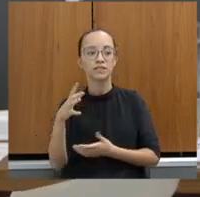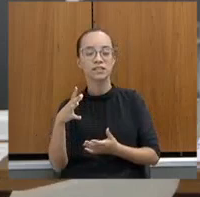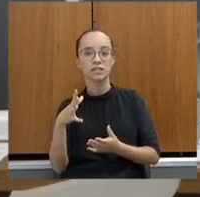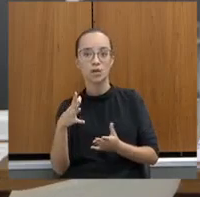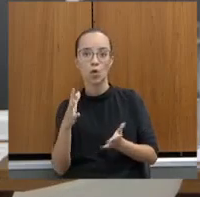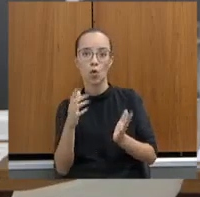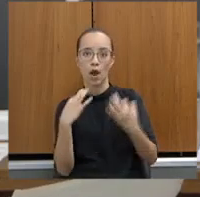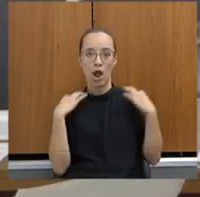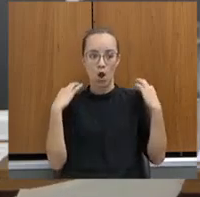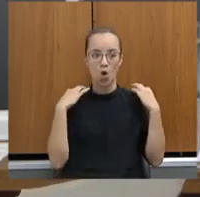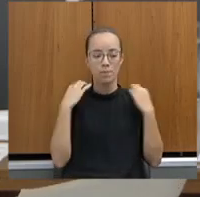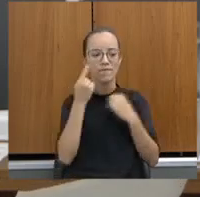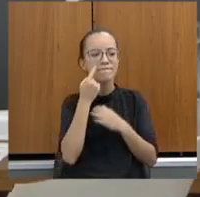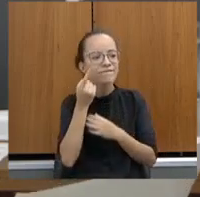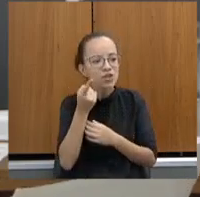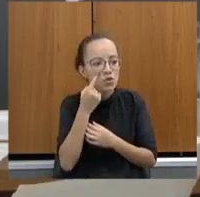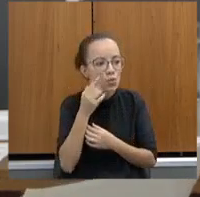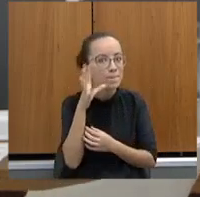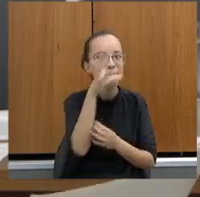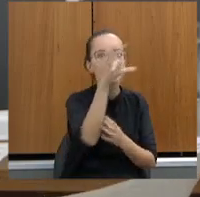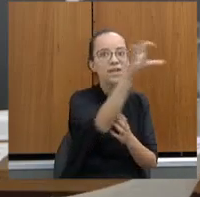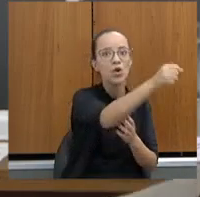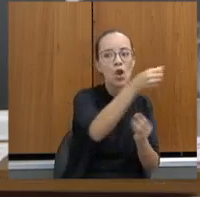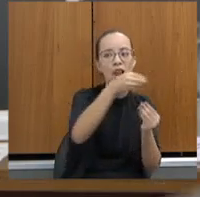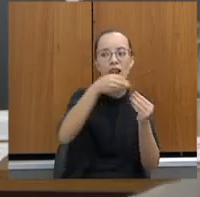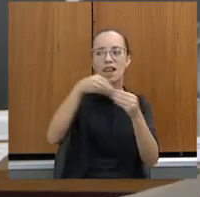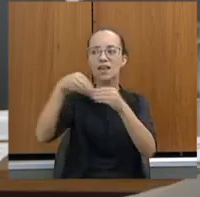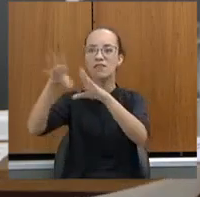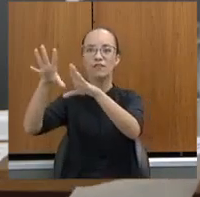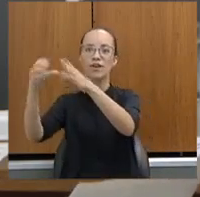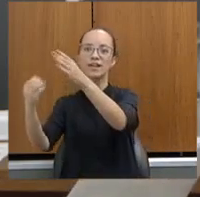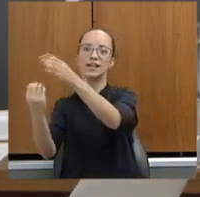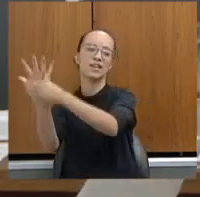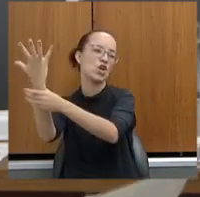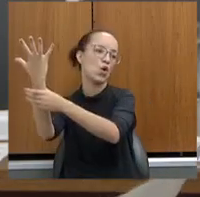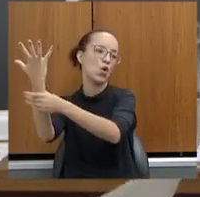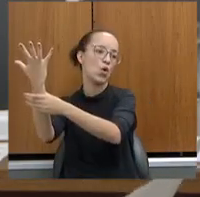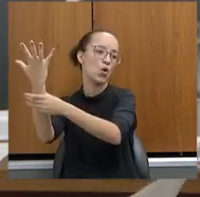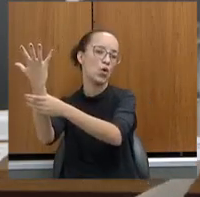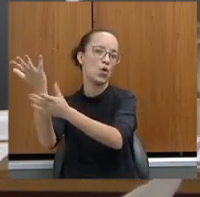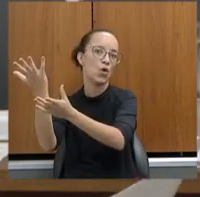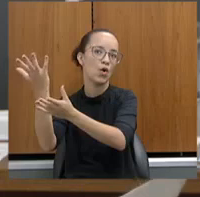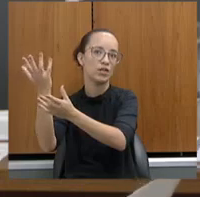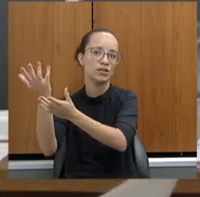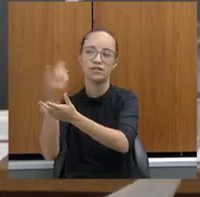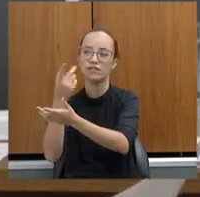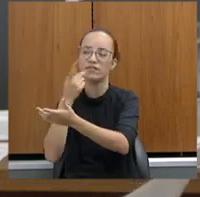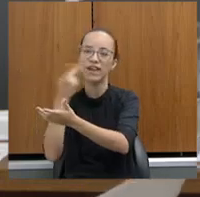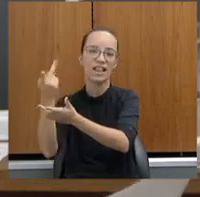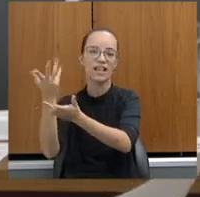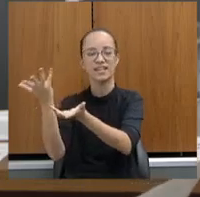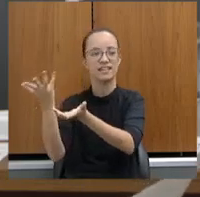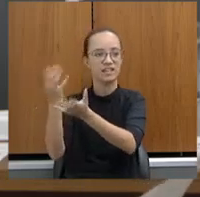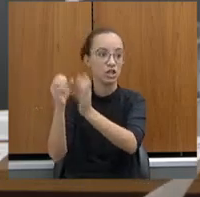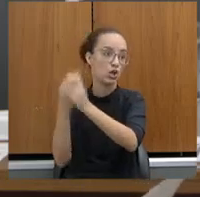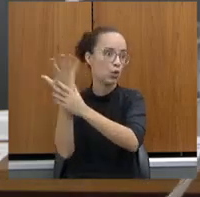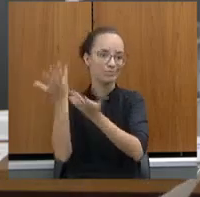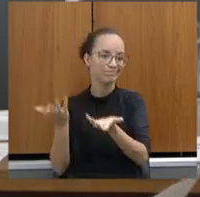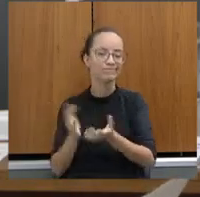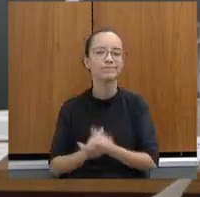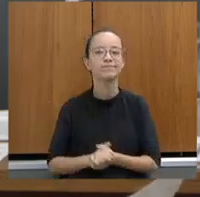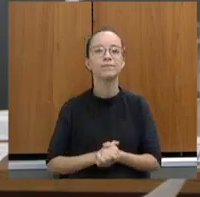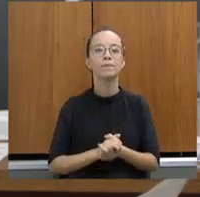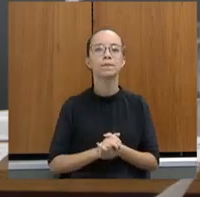levou, colocou a sigla dele e disse que foi ele que criou o fardamento. Aí é a cobardia. Não vou falar porque é meu amigo, mas isso não se faz. Mas,